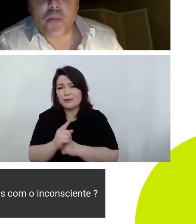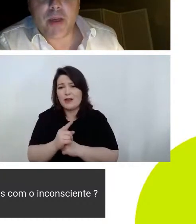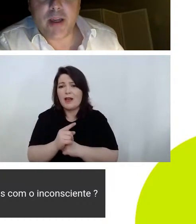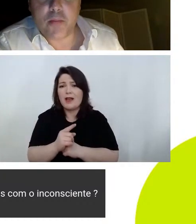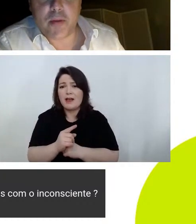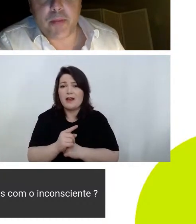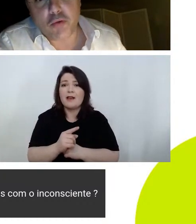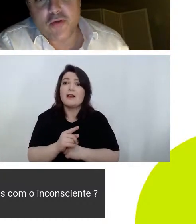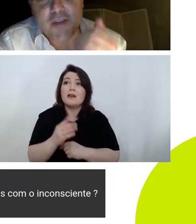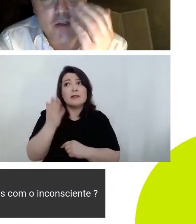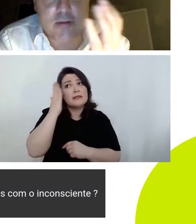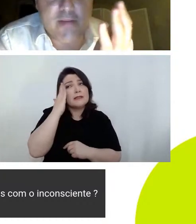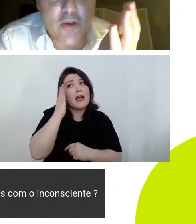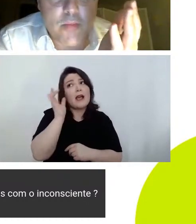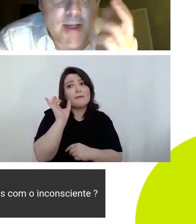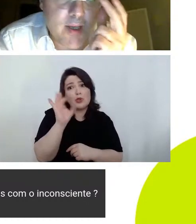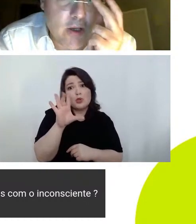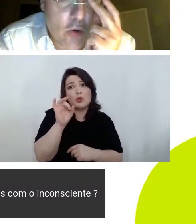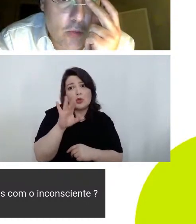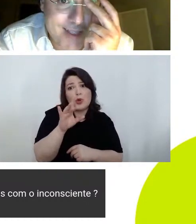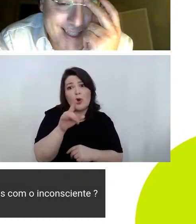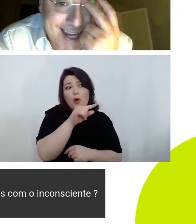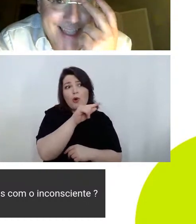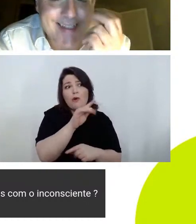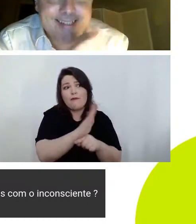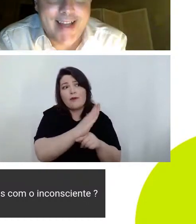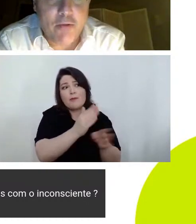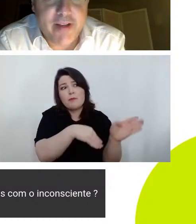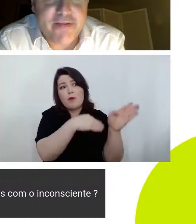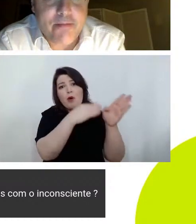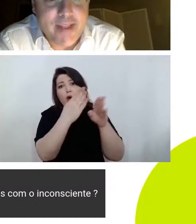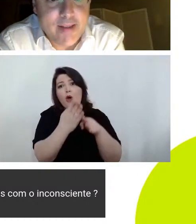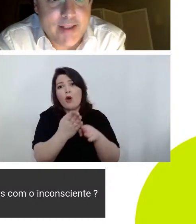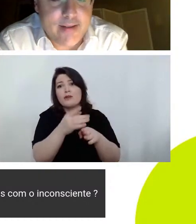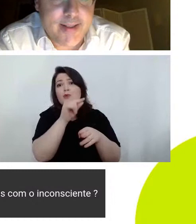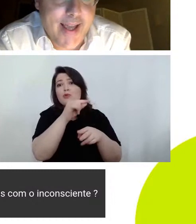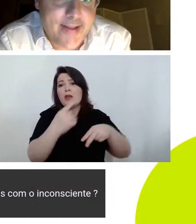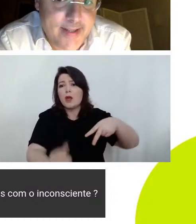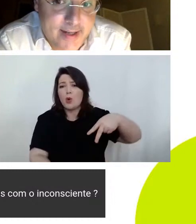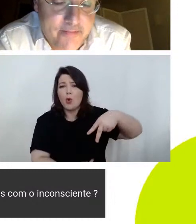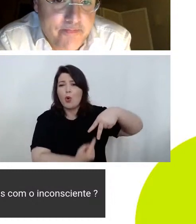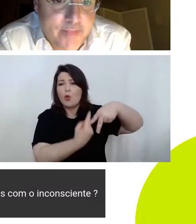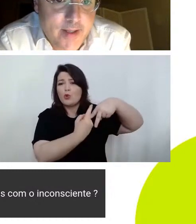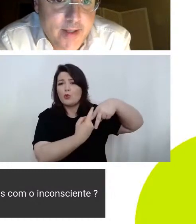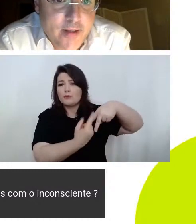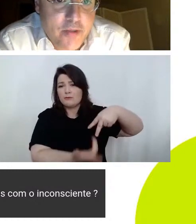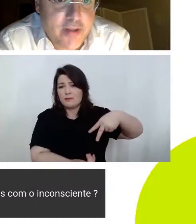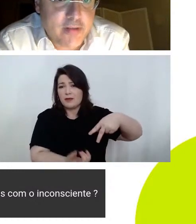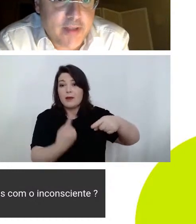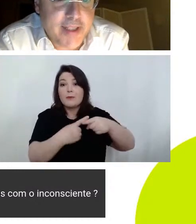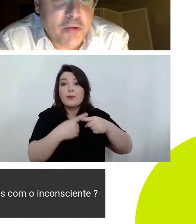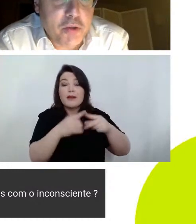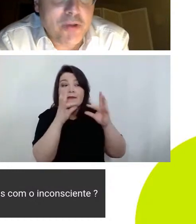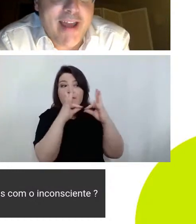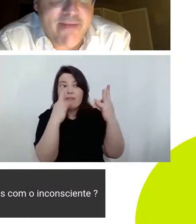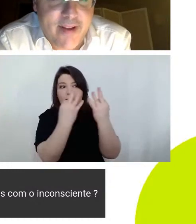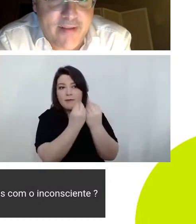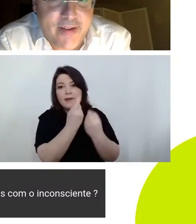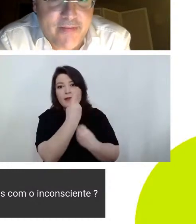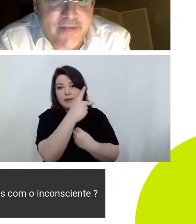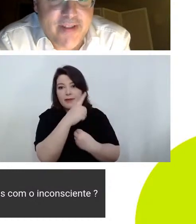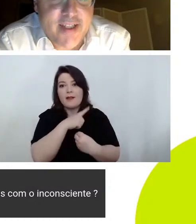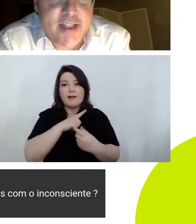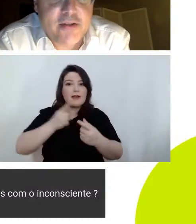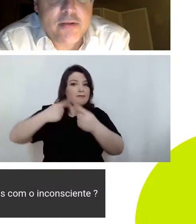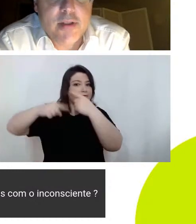colonoscopia porque pelos vistos havia uma uma tradição na família de câncer portanto aquilo que o leva